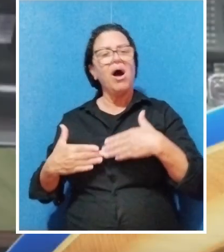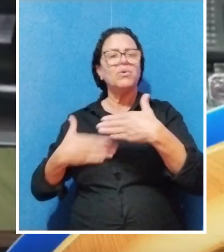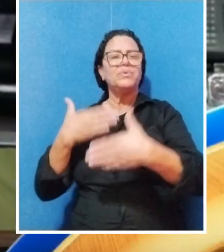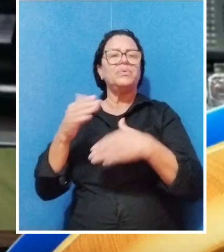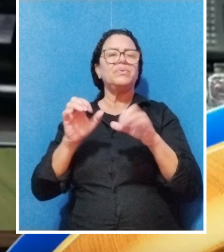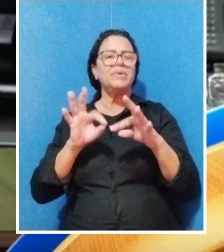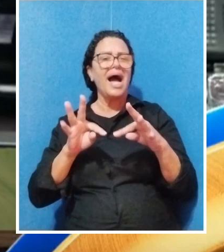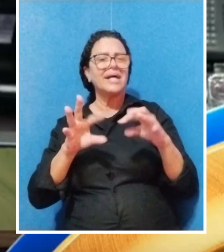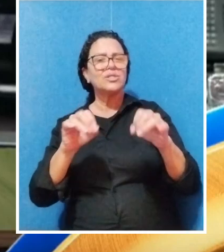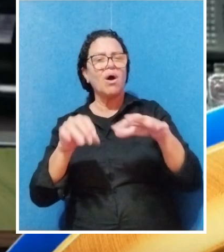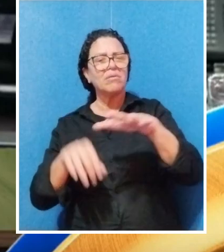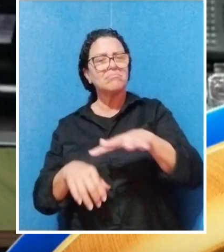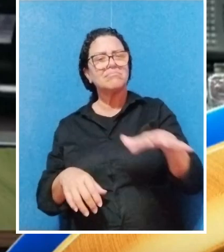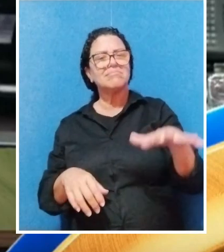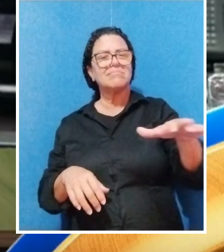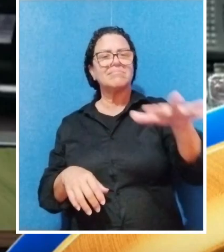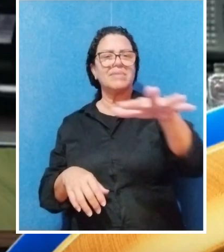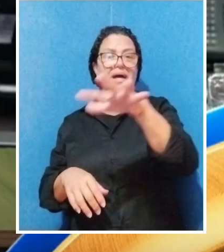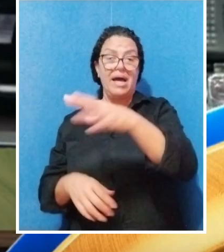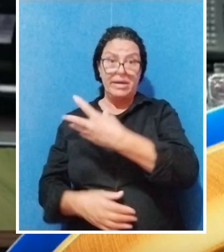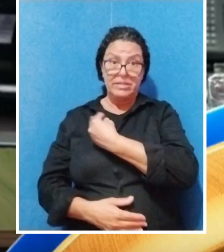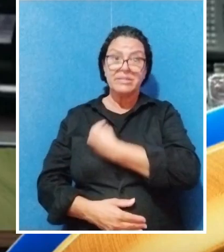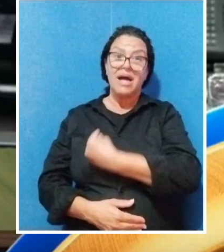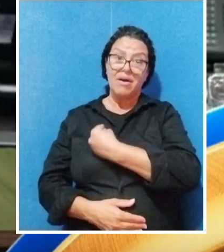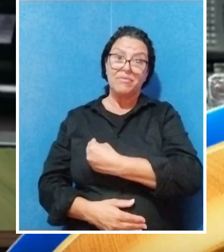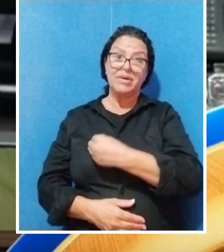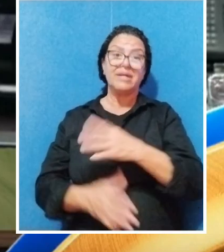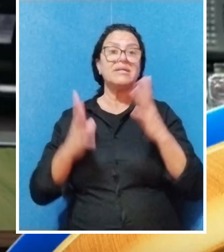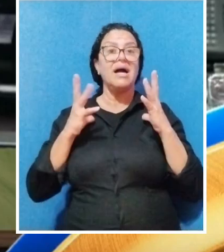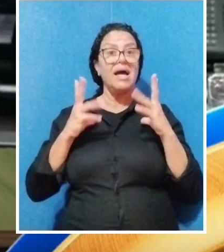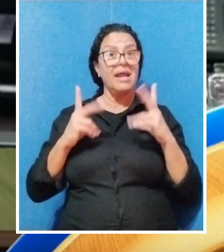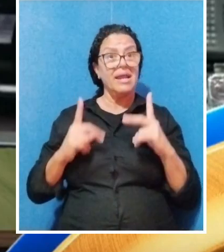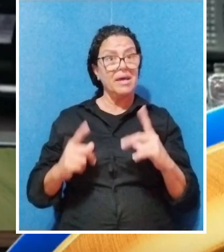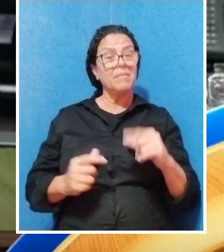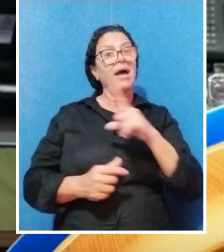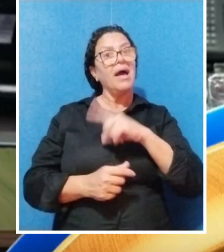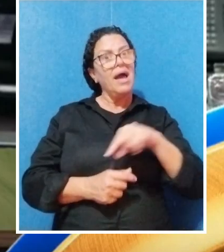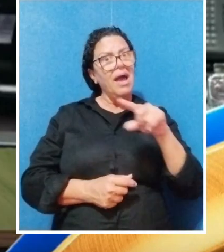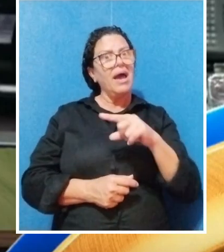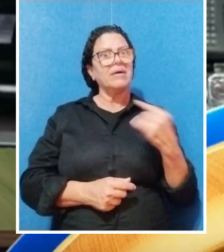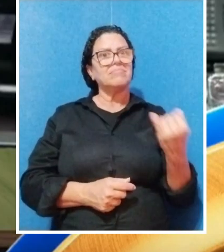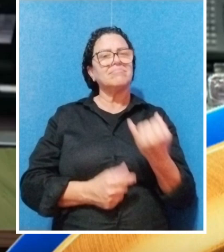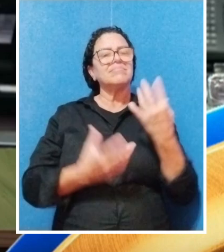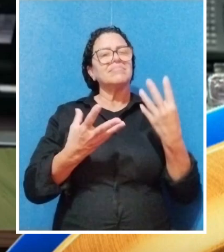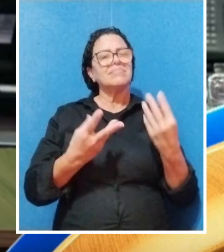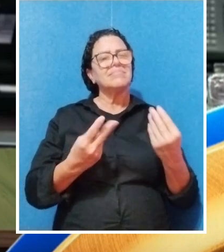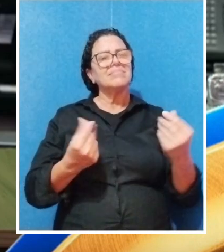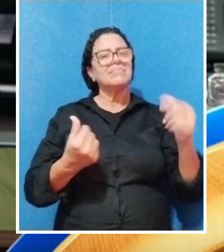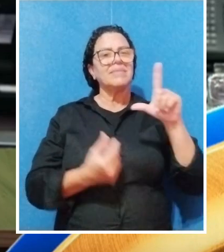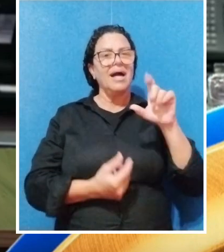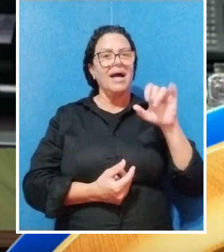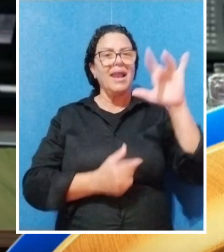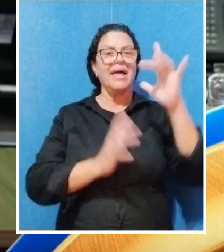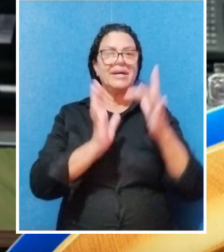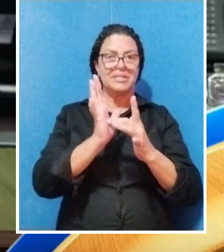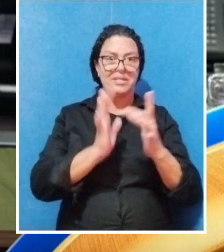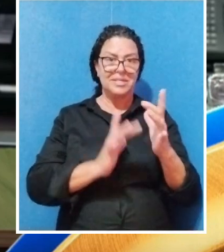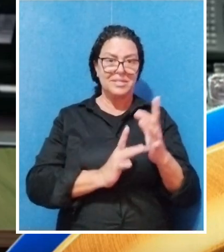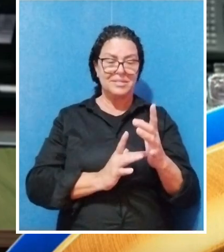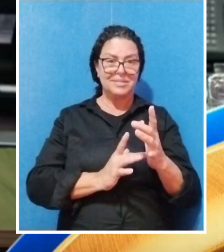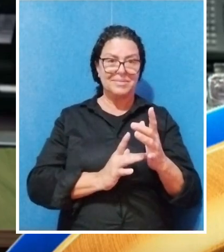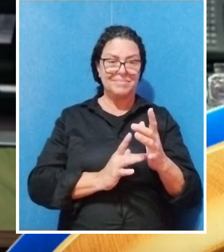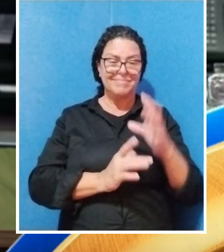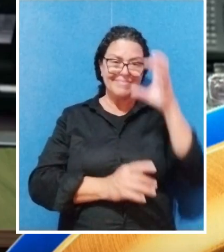praticamente a todas as áreas da vida. Limpeza. Essa é a essência da lei de Cristo.